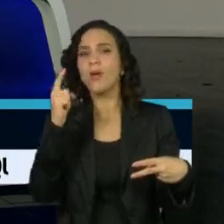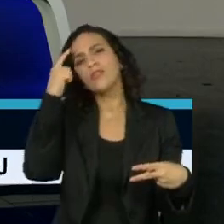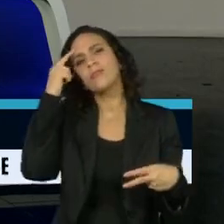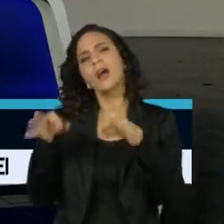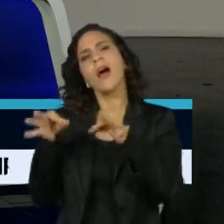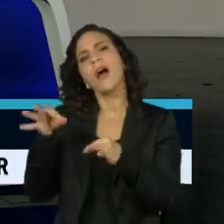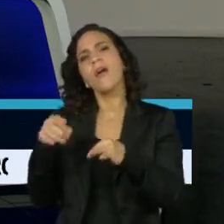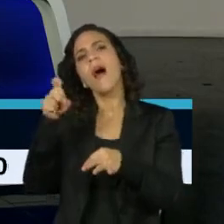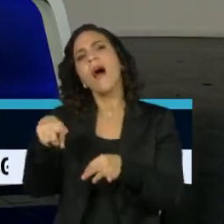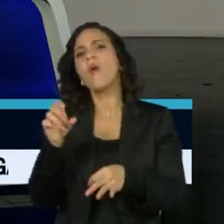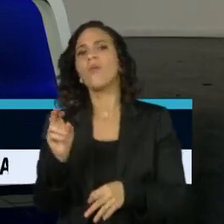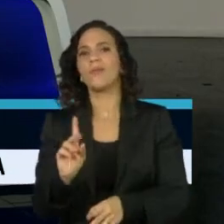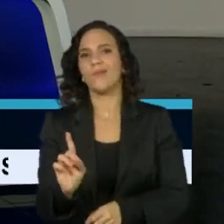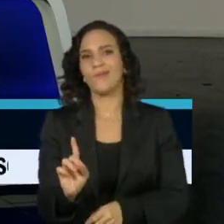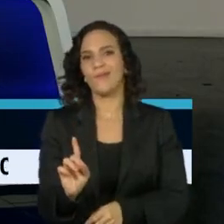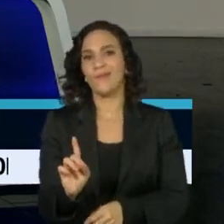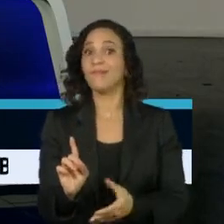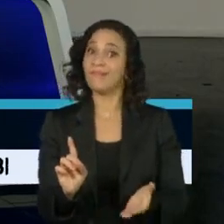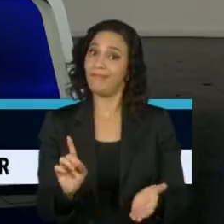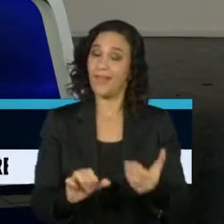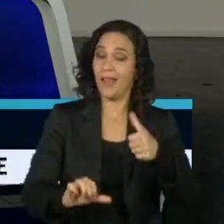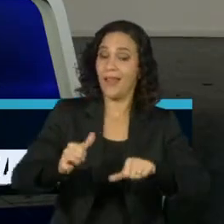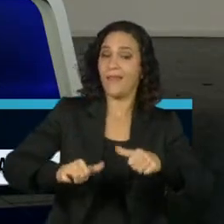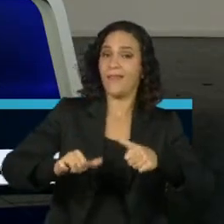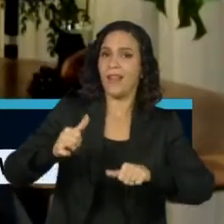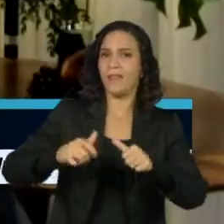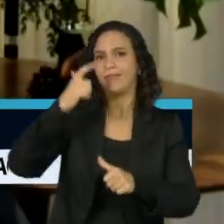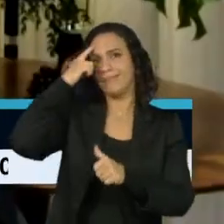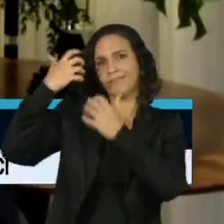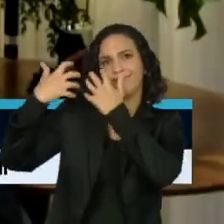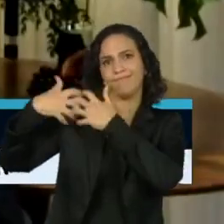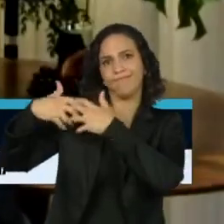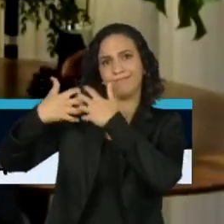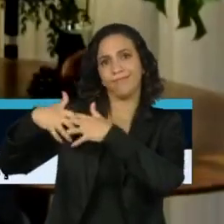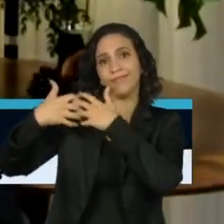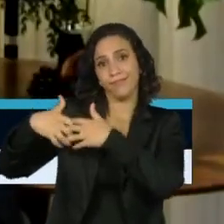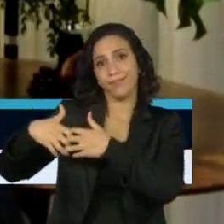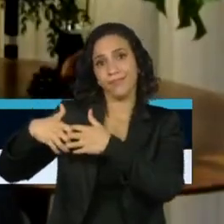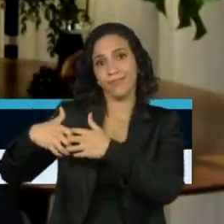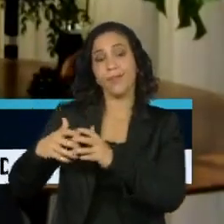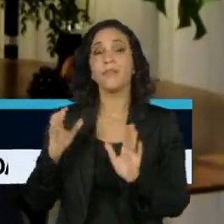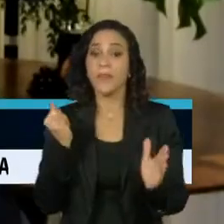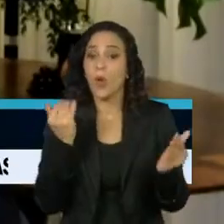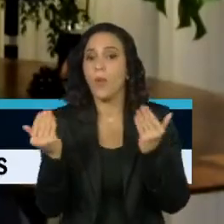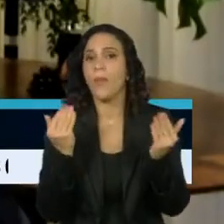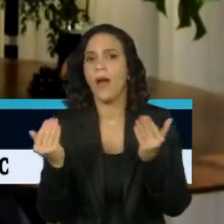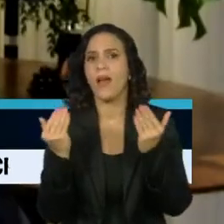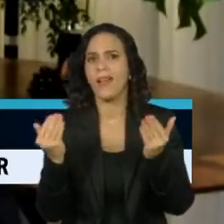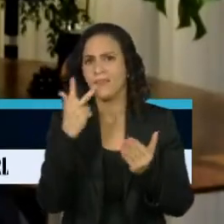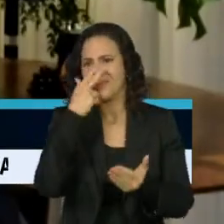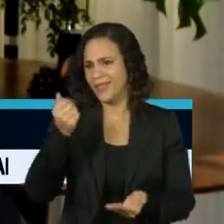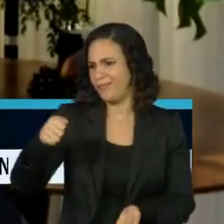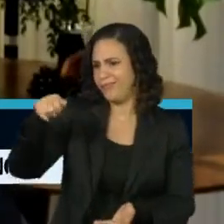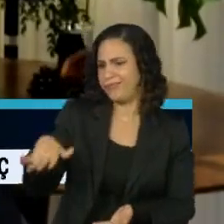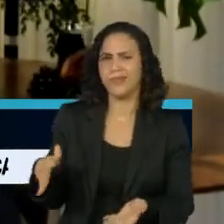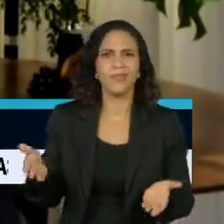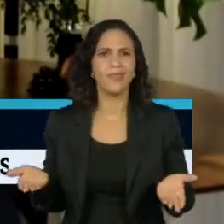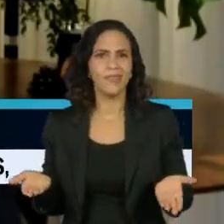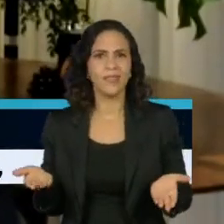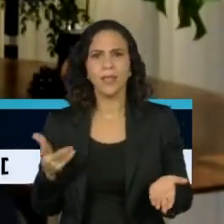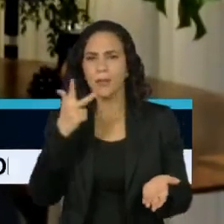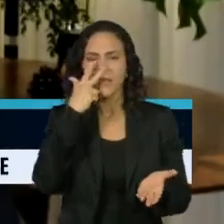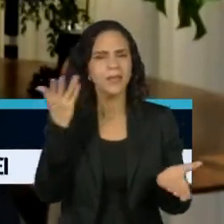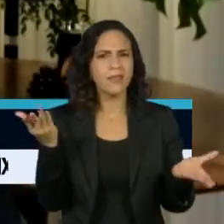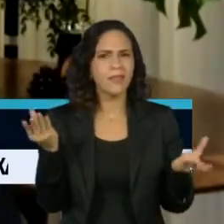avaliação. Isso vale, obviamente, em relação a essa circunstância que, mais do que esdrúxula, mais do que